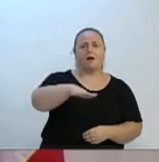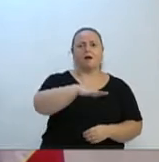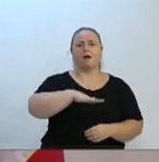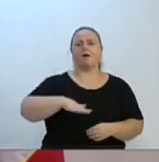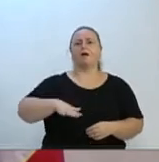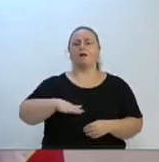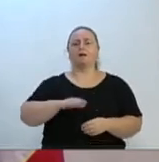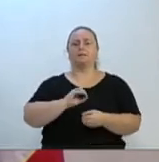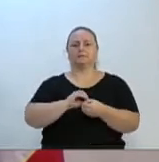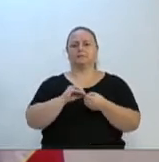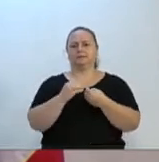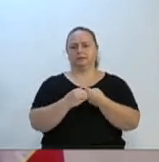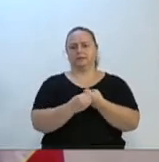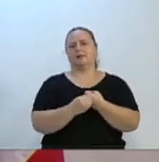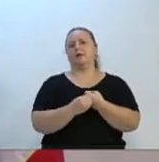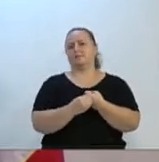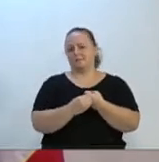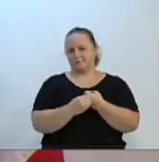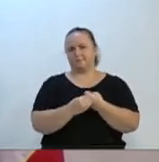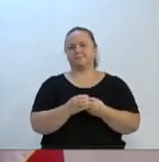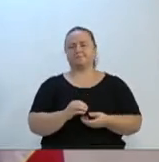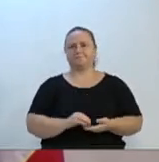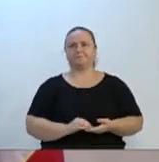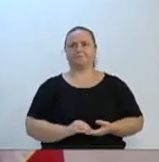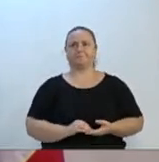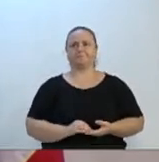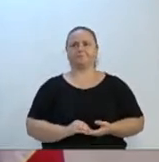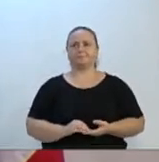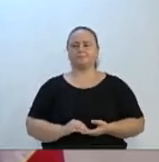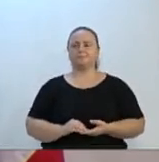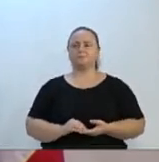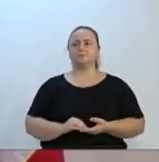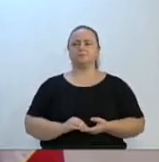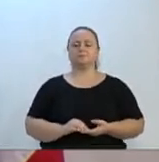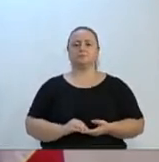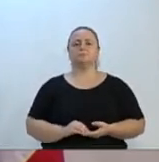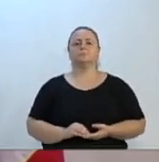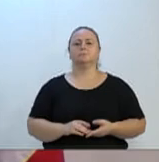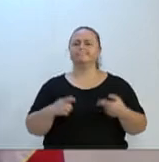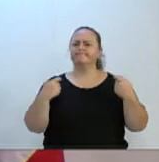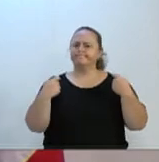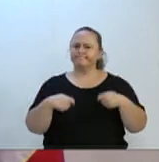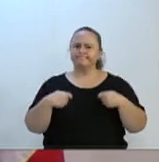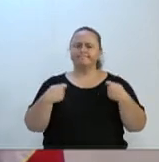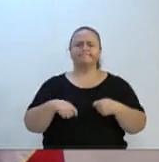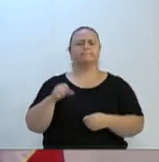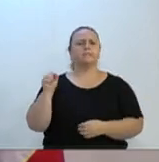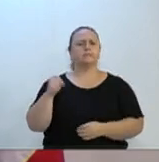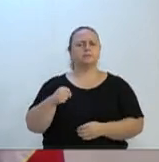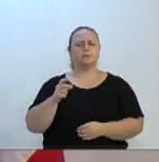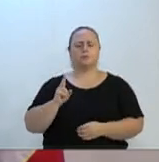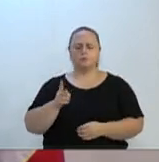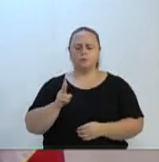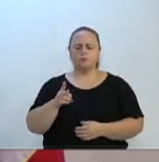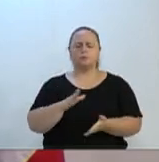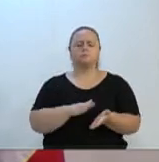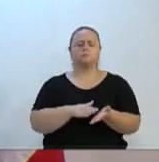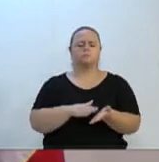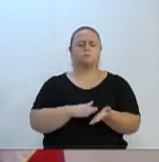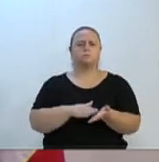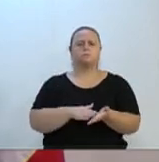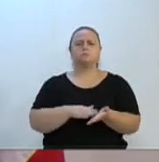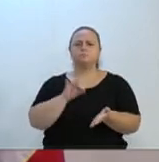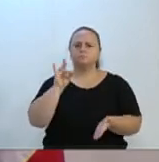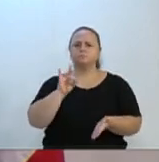para todo o Vale do Itajaí. E precisamos continuar cobrando a participação efetiva do governo do